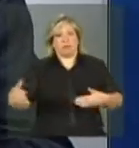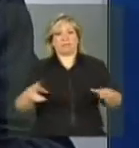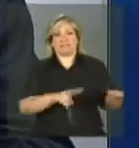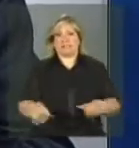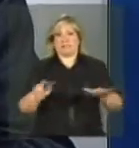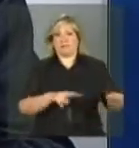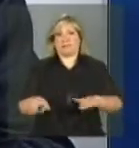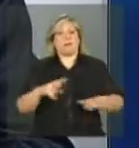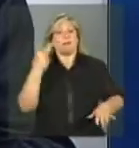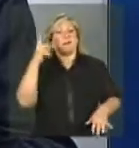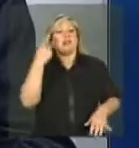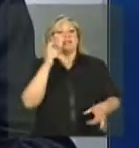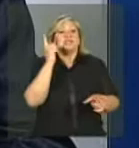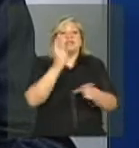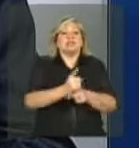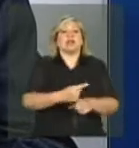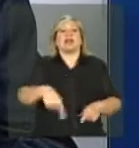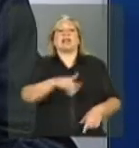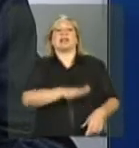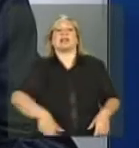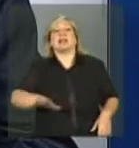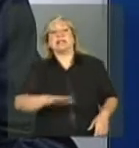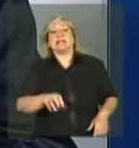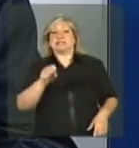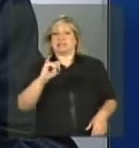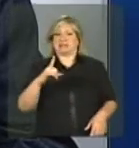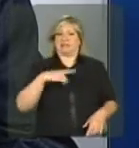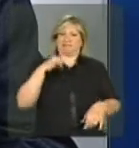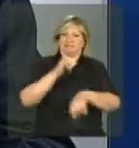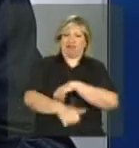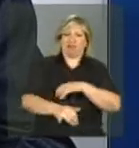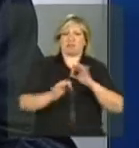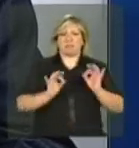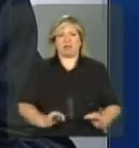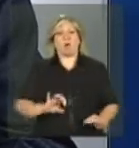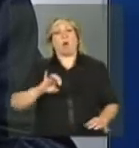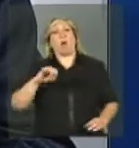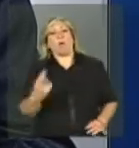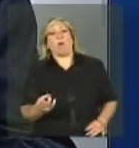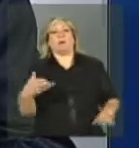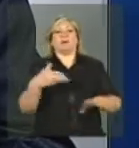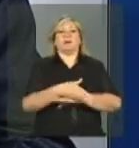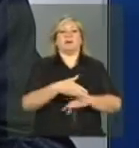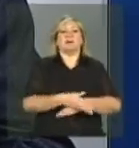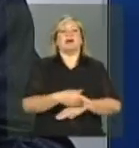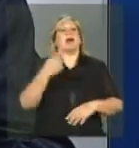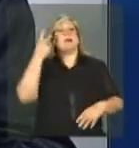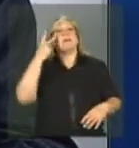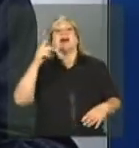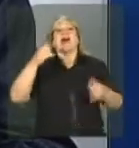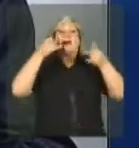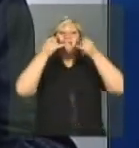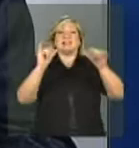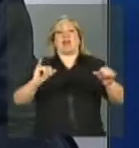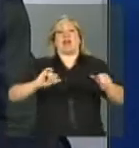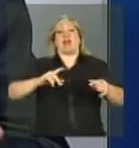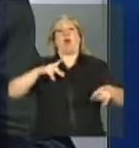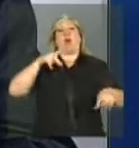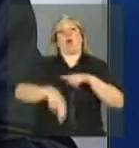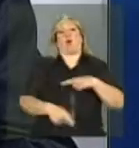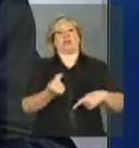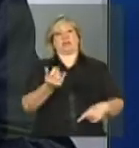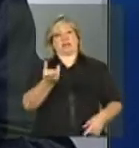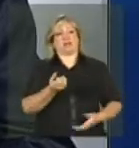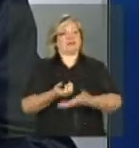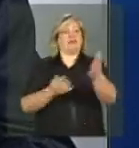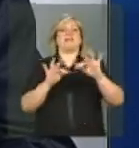para a identificação destas crianças e que elas não venham a ter, as famílias não venham a ter o benefício cancelado. Até 31